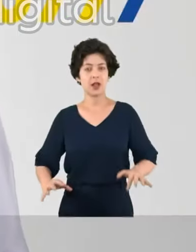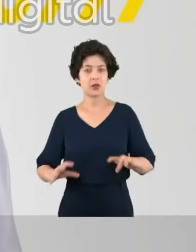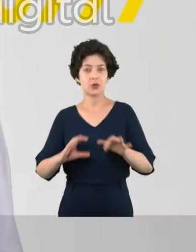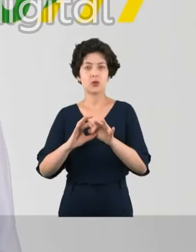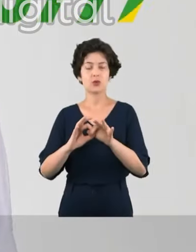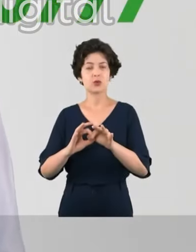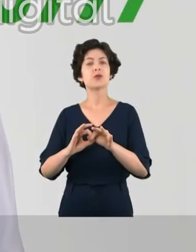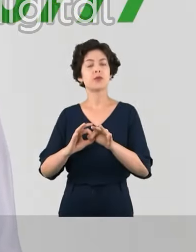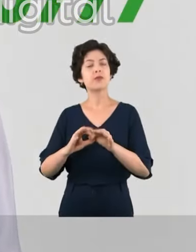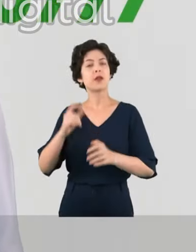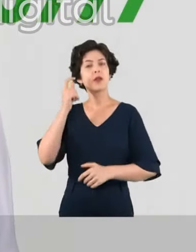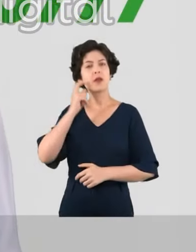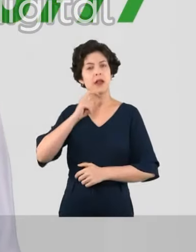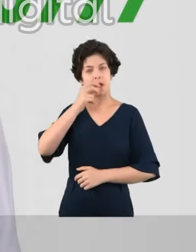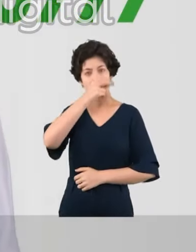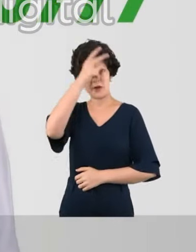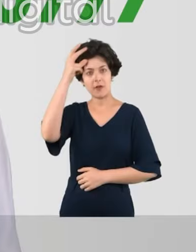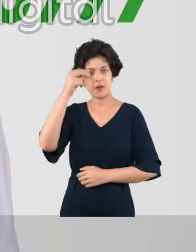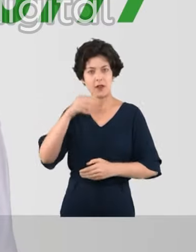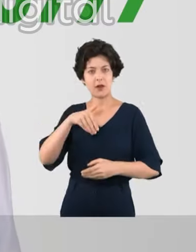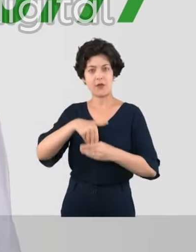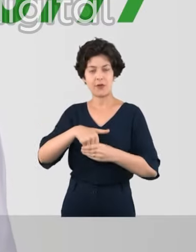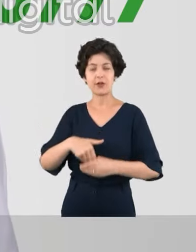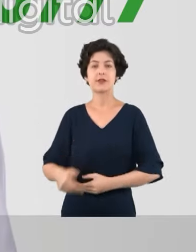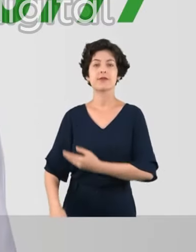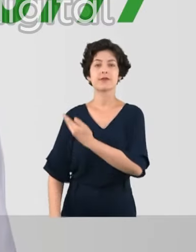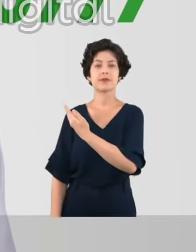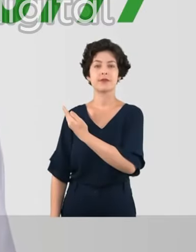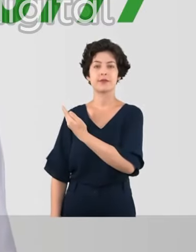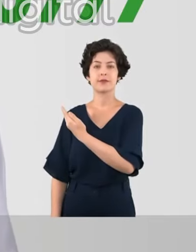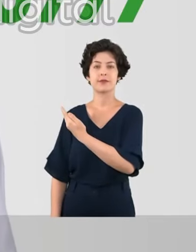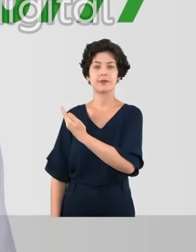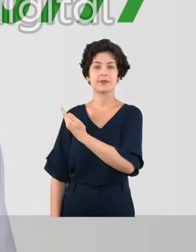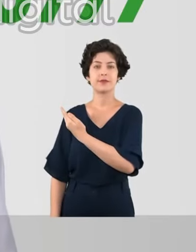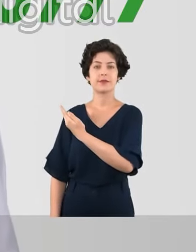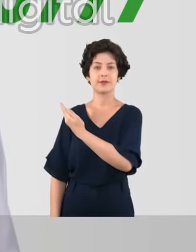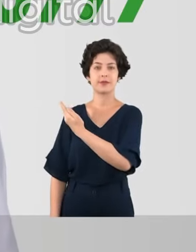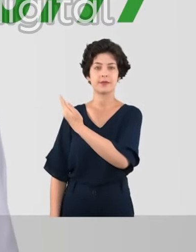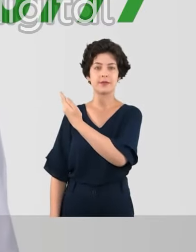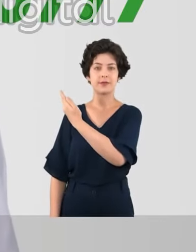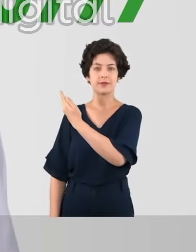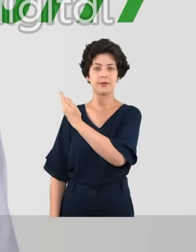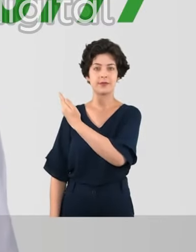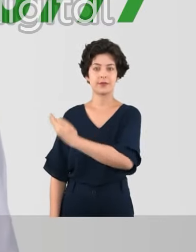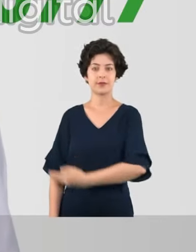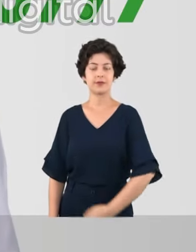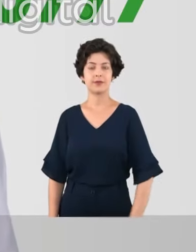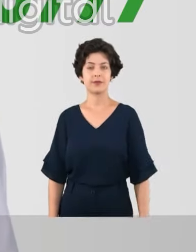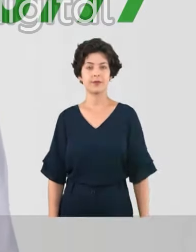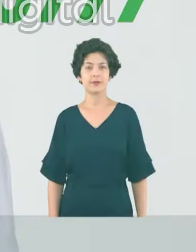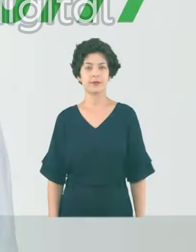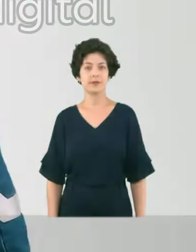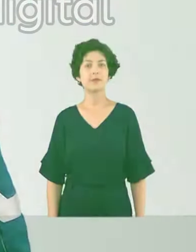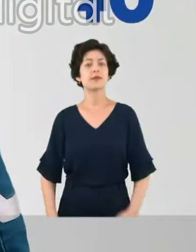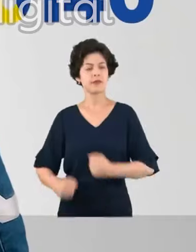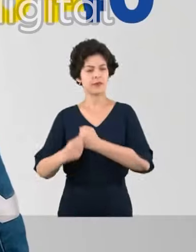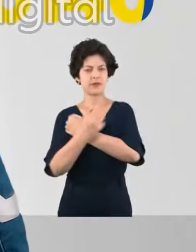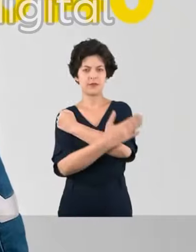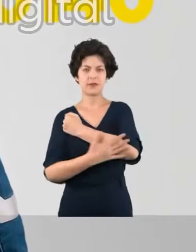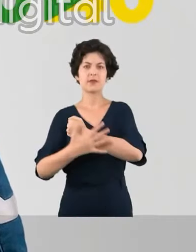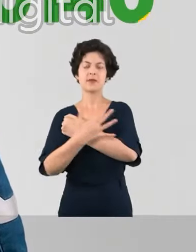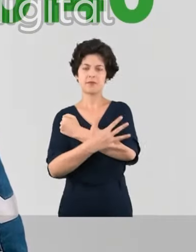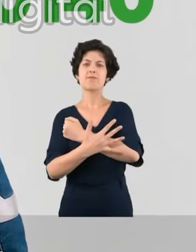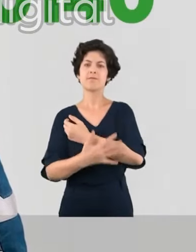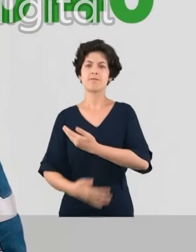Junto com o prefeito Ricardo Nunes, vote Beto Social, vinte e sete, sete, sete. Capitão